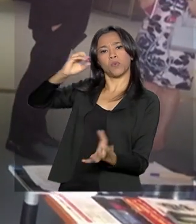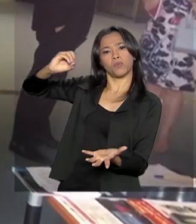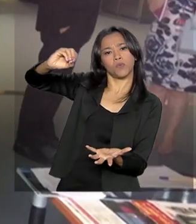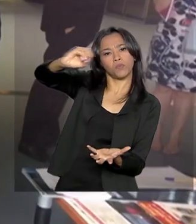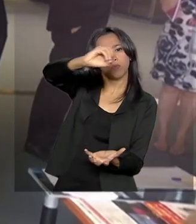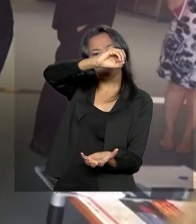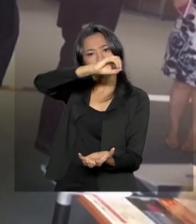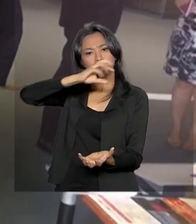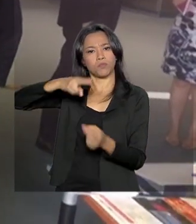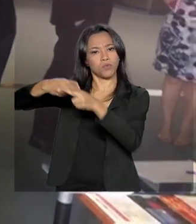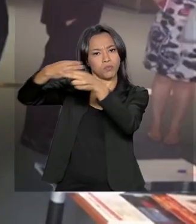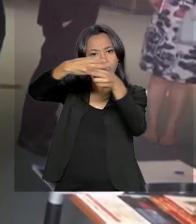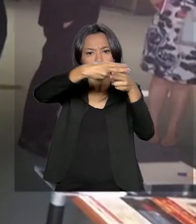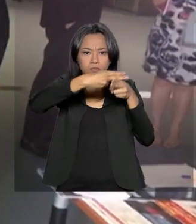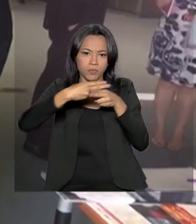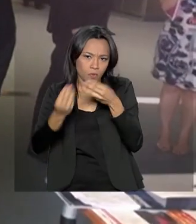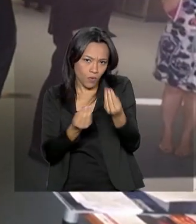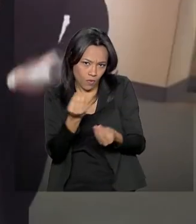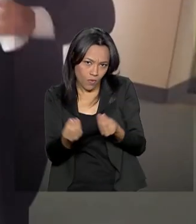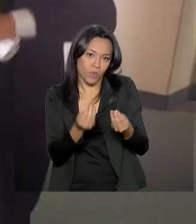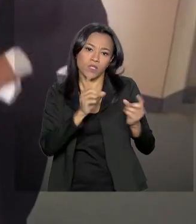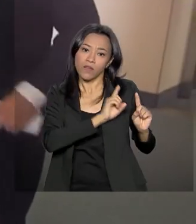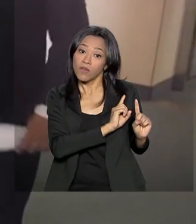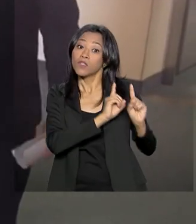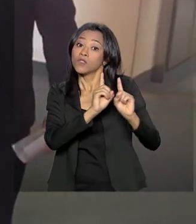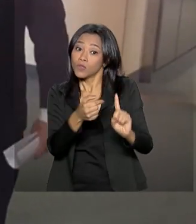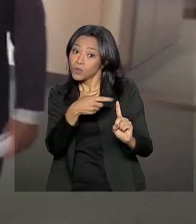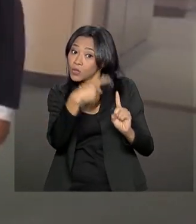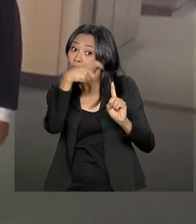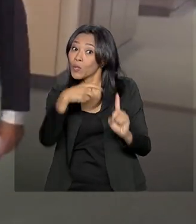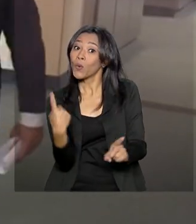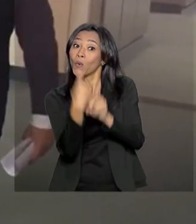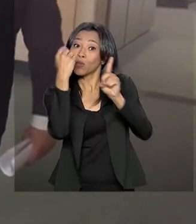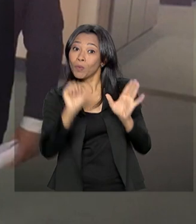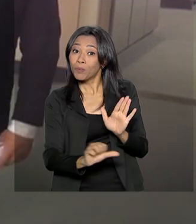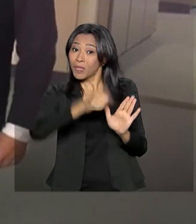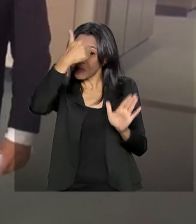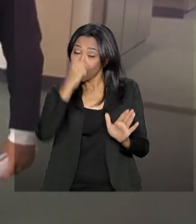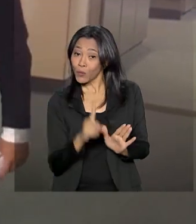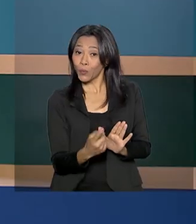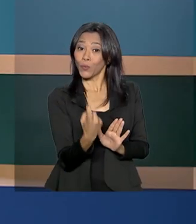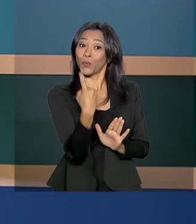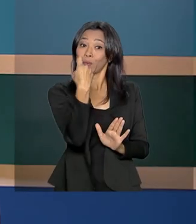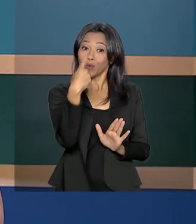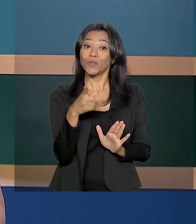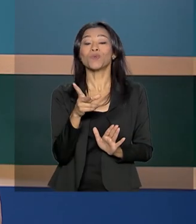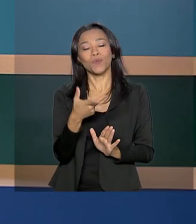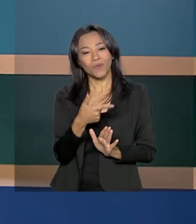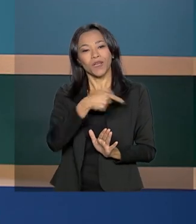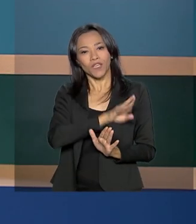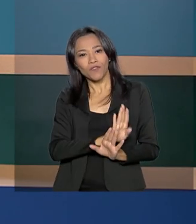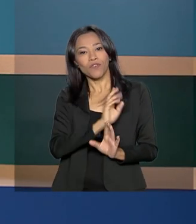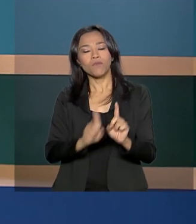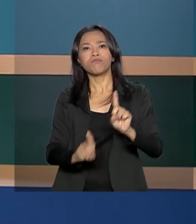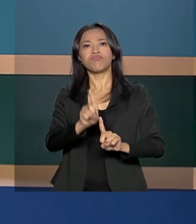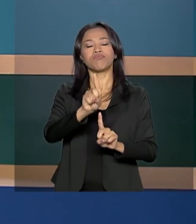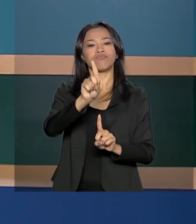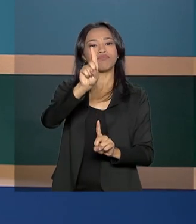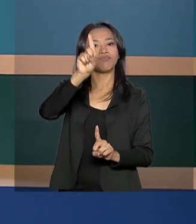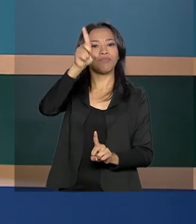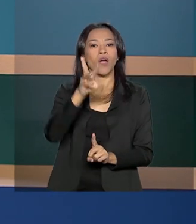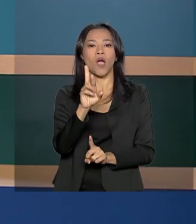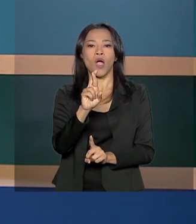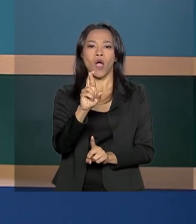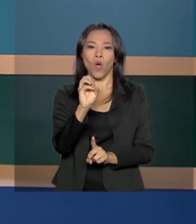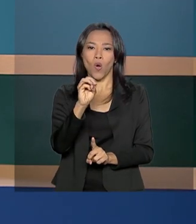país, José Antônio Marcondes de Carvalho, e também encontrou o primeiro e até hoje único astronauta romeno a ir ao espaço. Ele